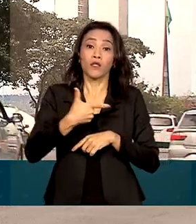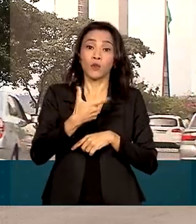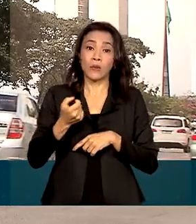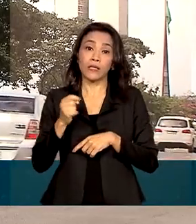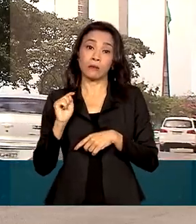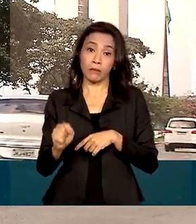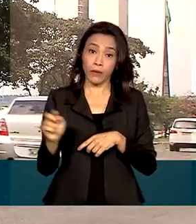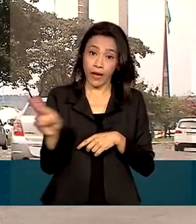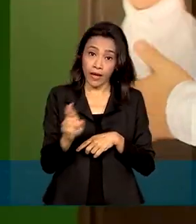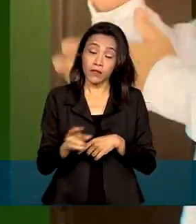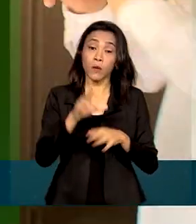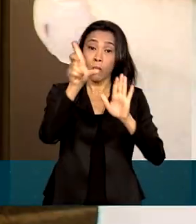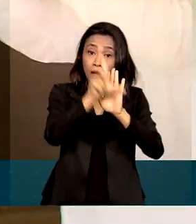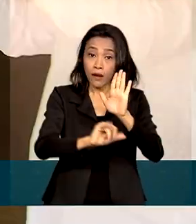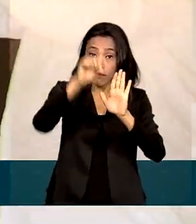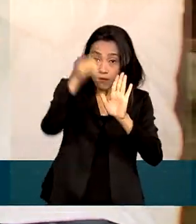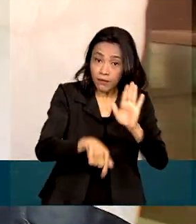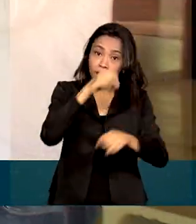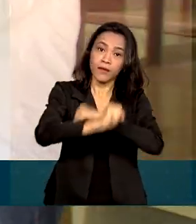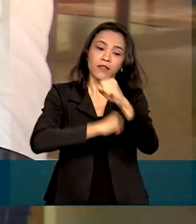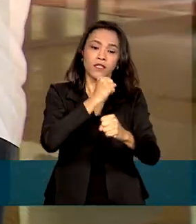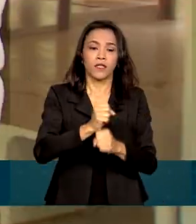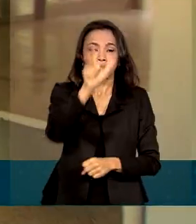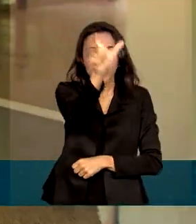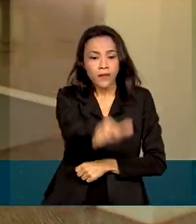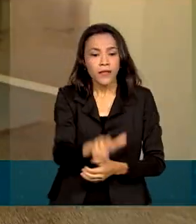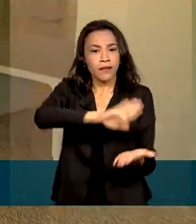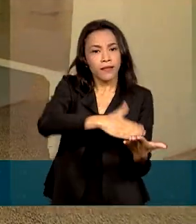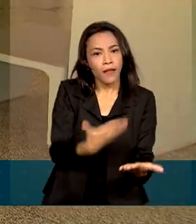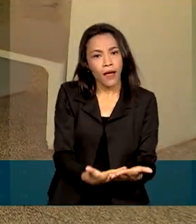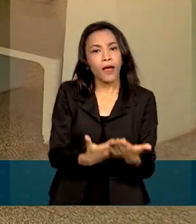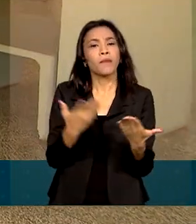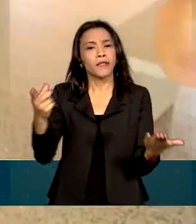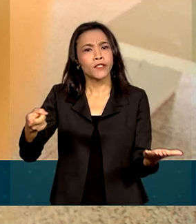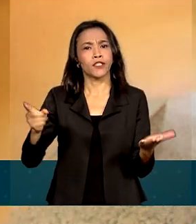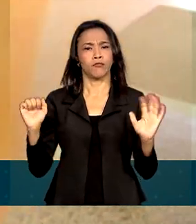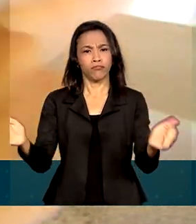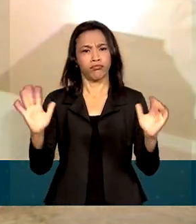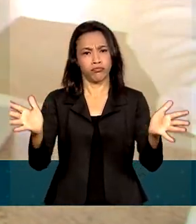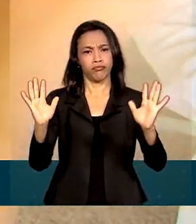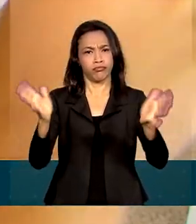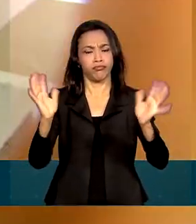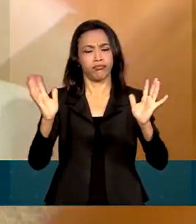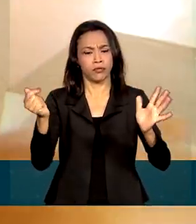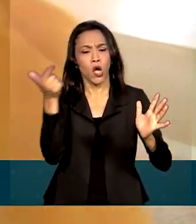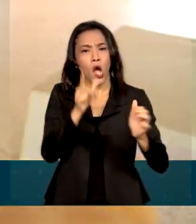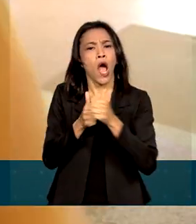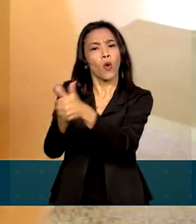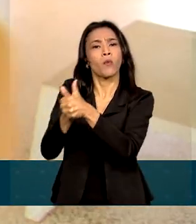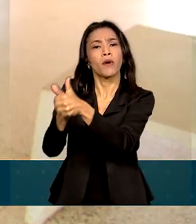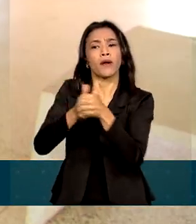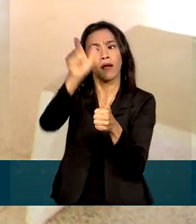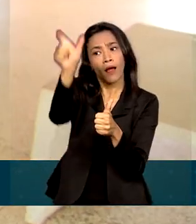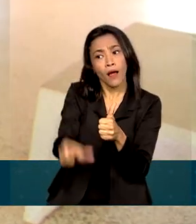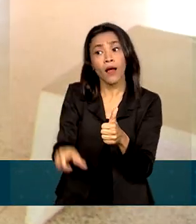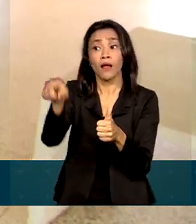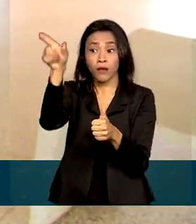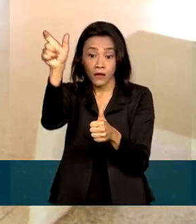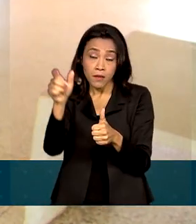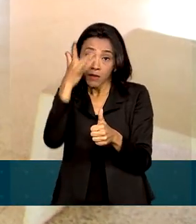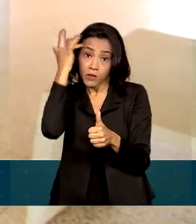Uma lei também deste ano permitiu que intérpretes e tradutores de Libras pudessem acompanhar pessoas com